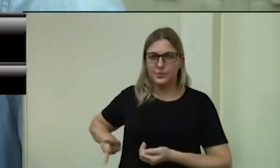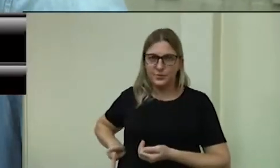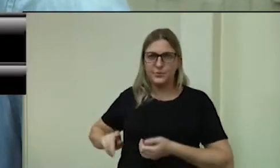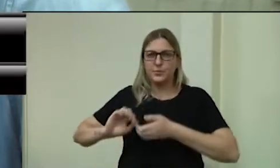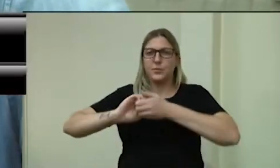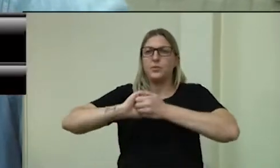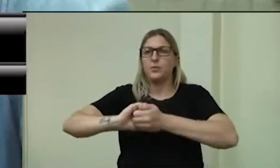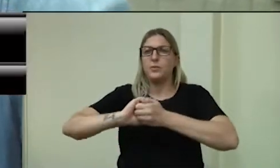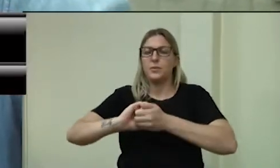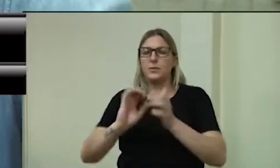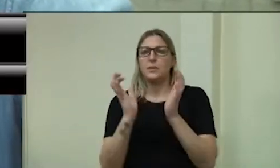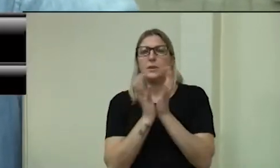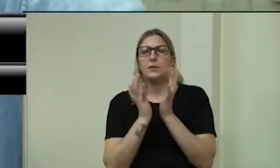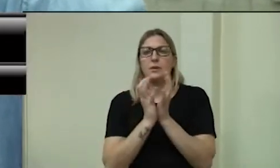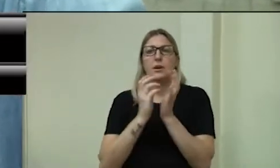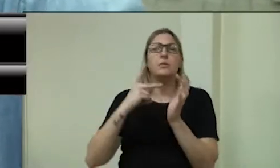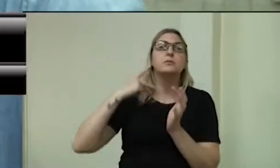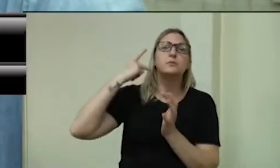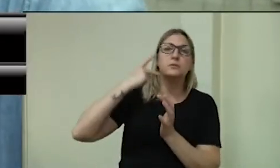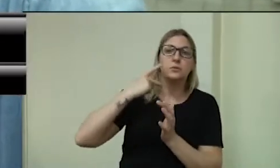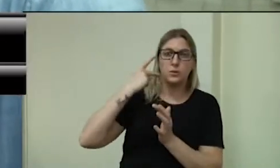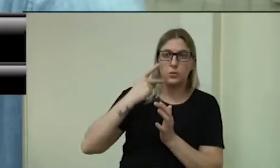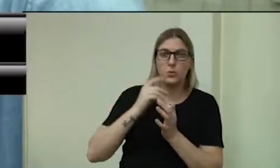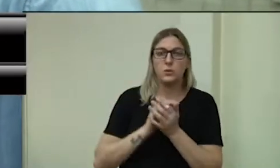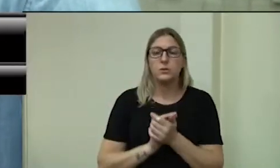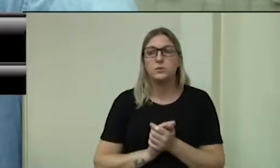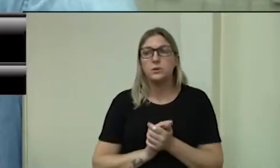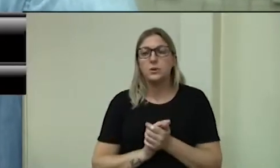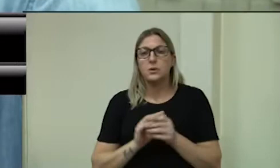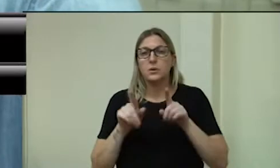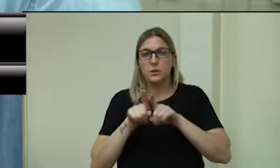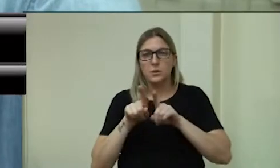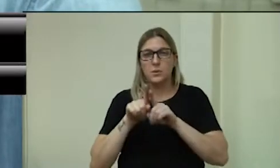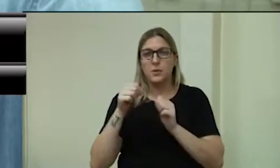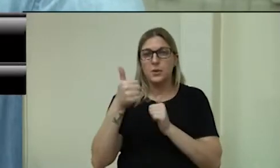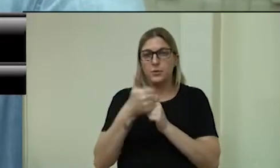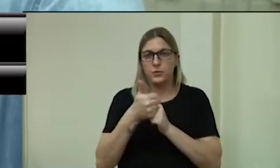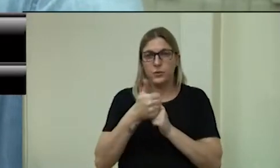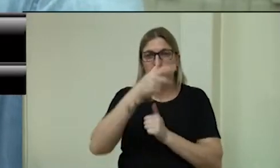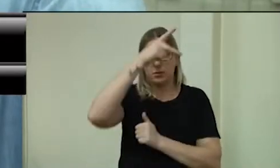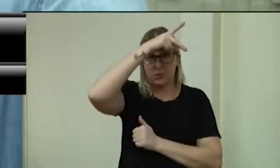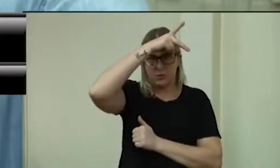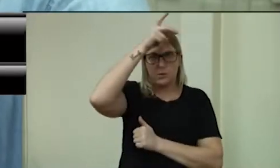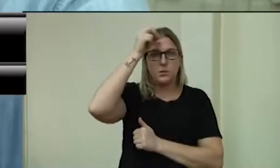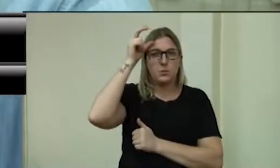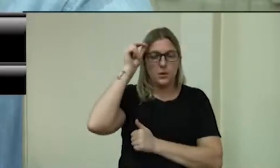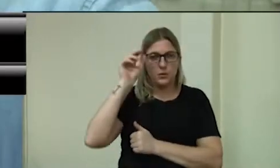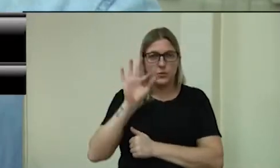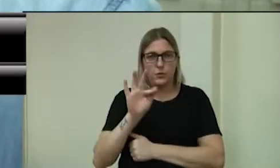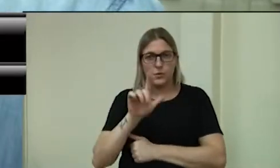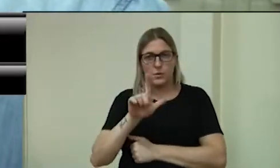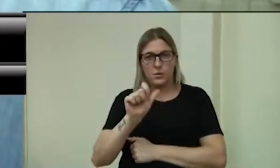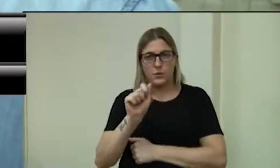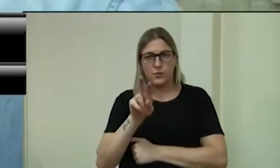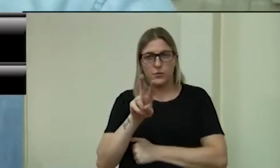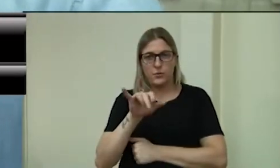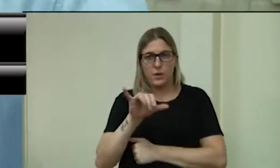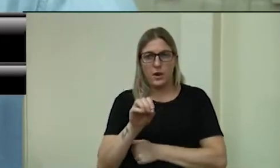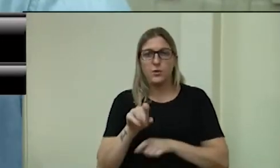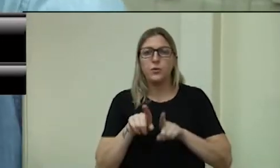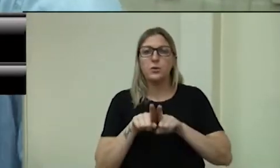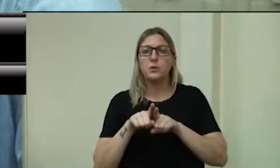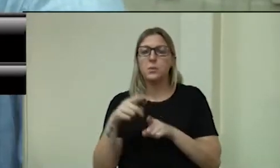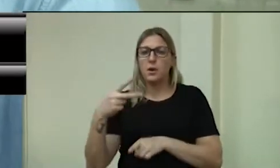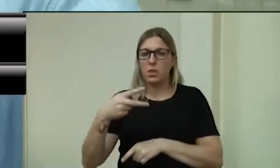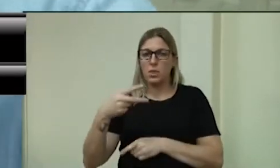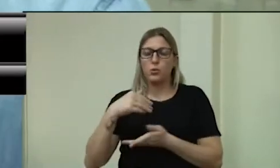colegas vereadores e vereadora, também o nosso vice-prefeito Flávio, secretário Marmentino, secretário Hernani, e todas as pessoas que